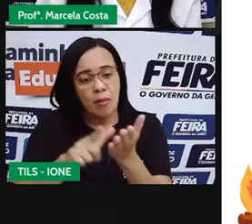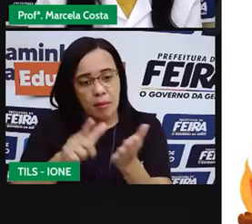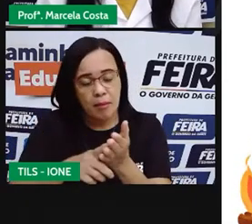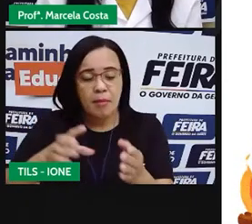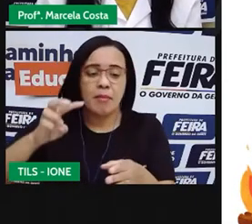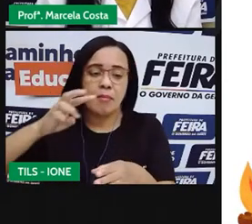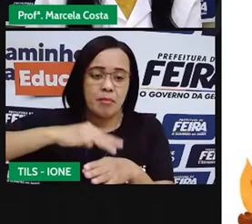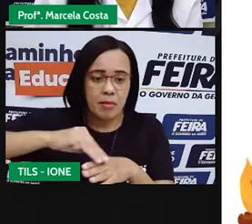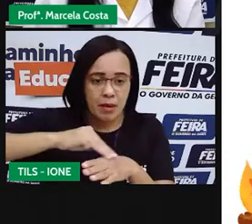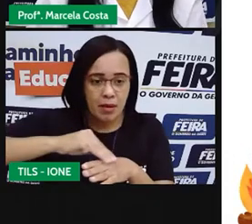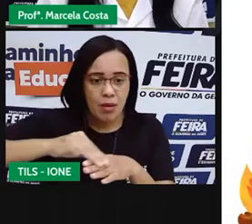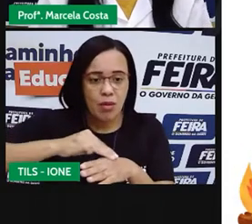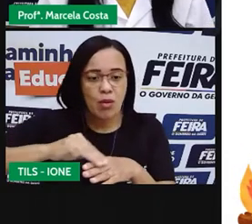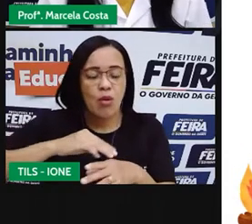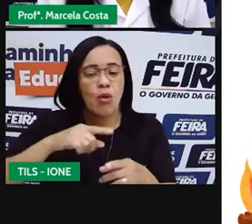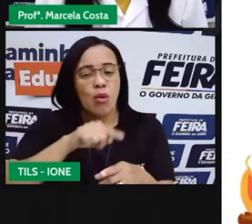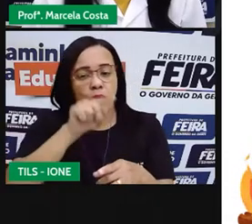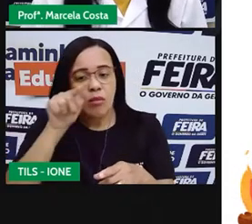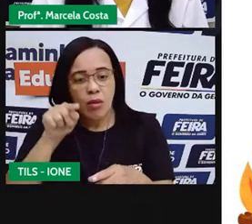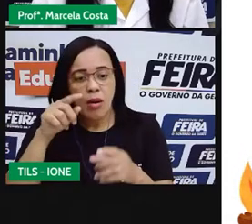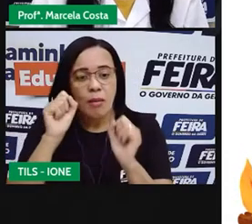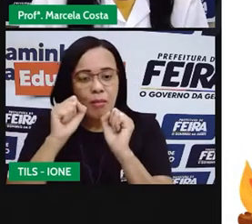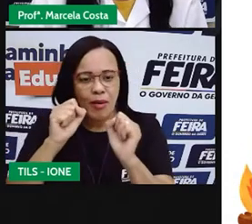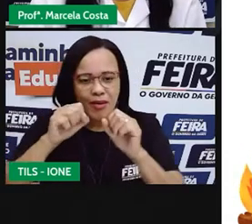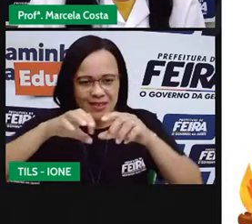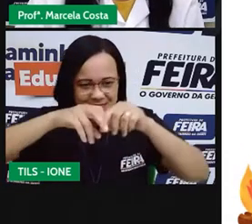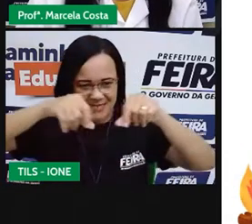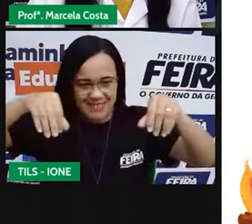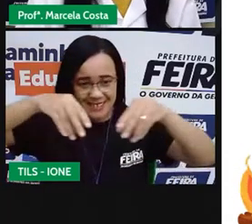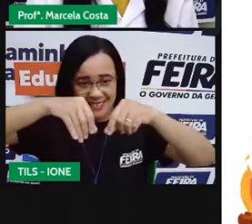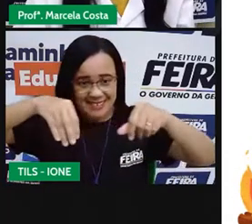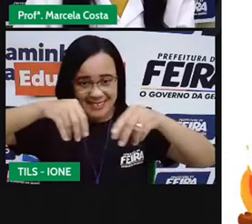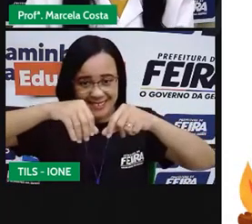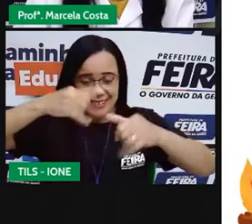como a gente pode ver nas imagens.